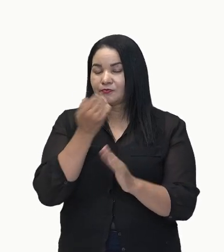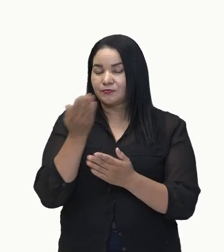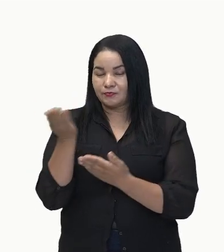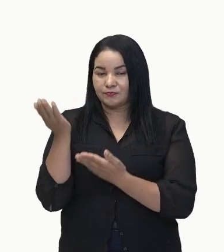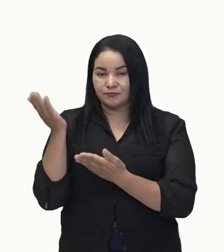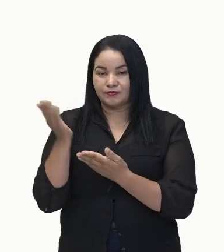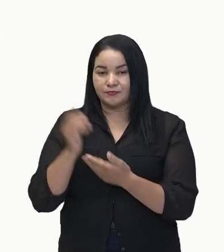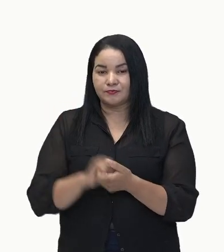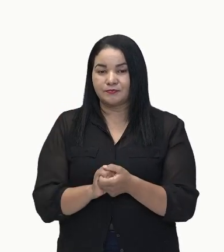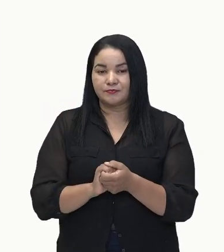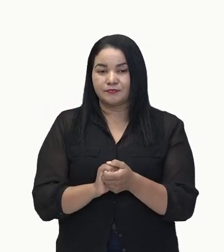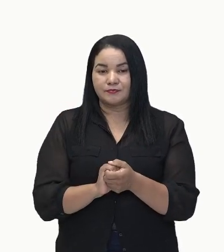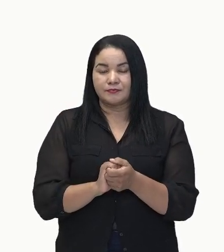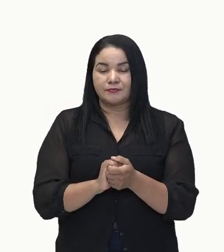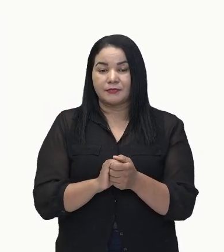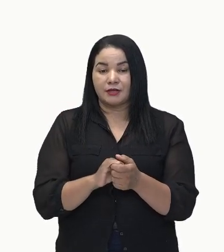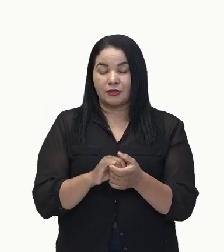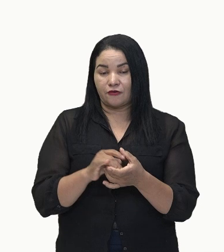verbo de ligação.